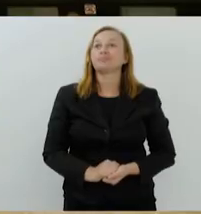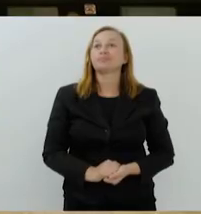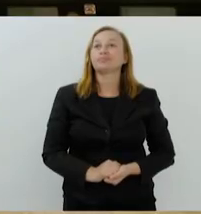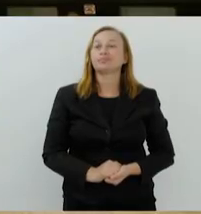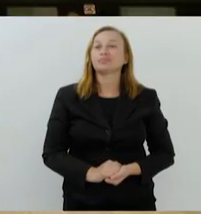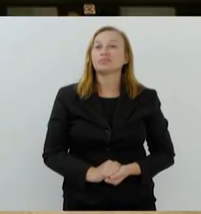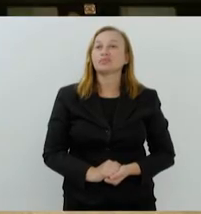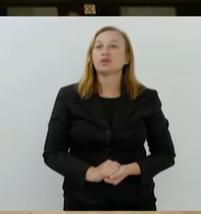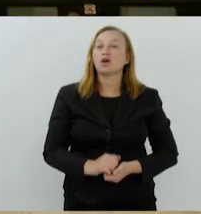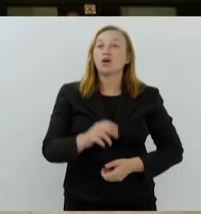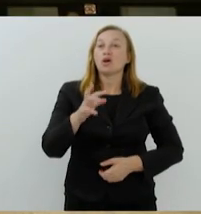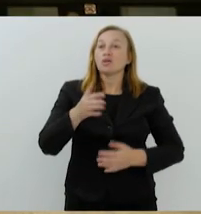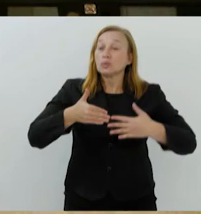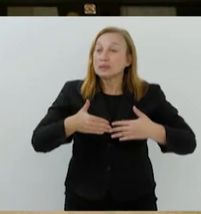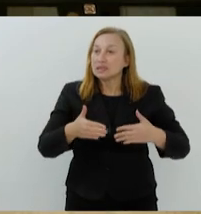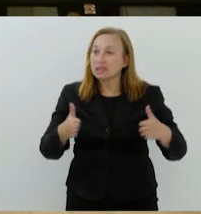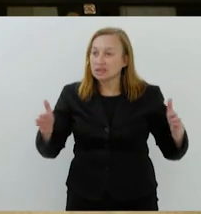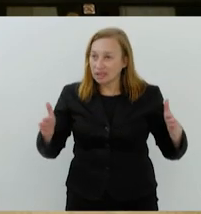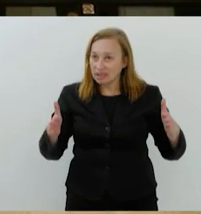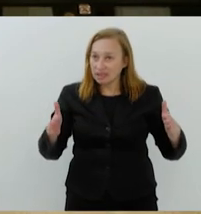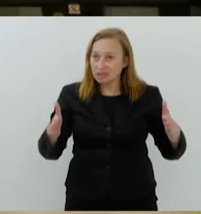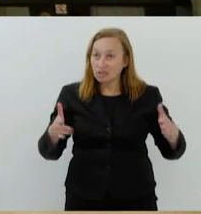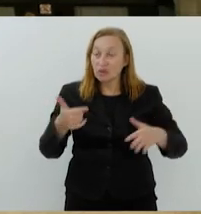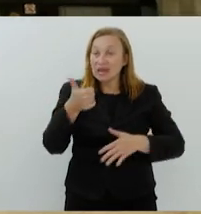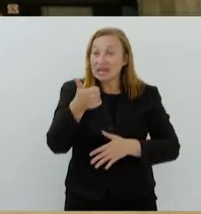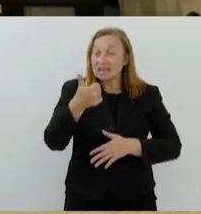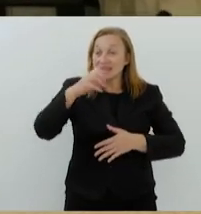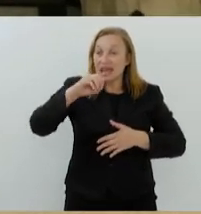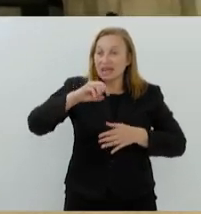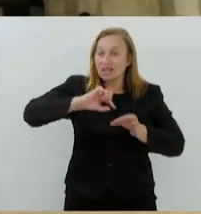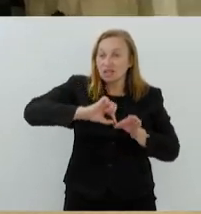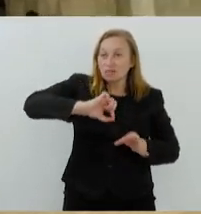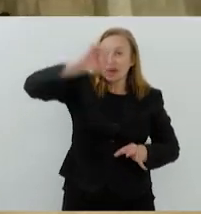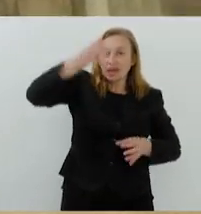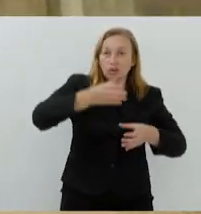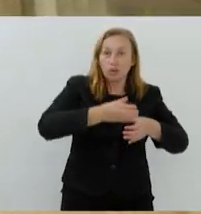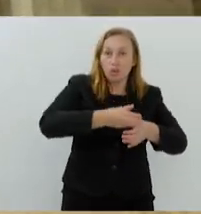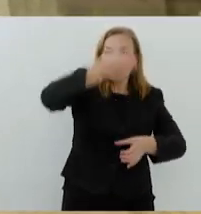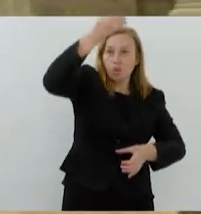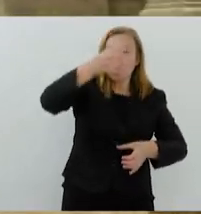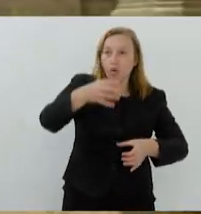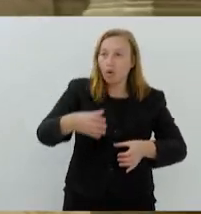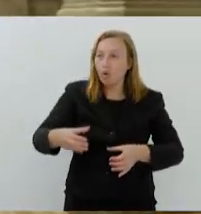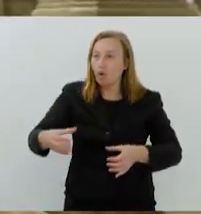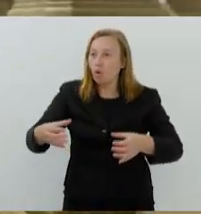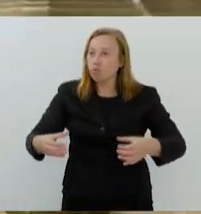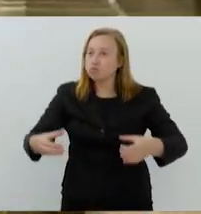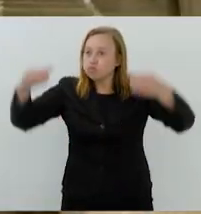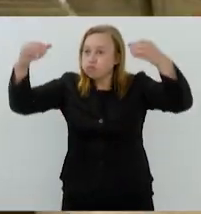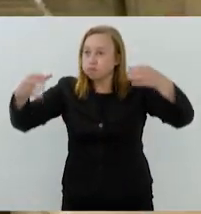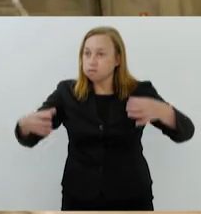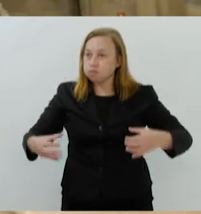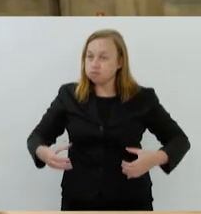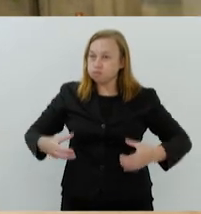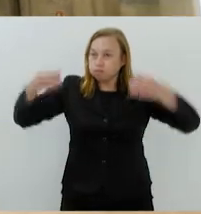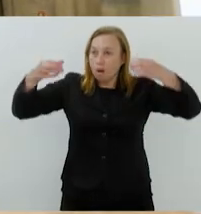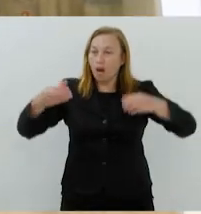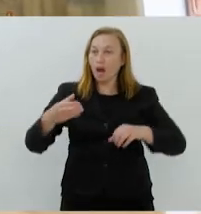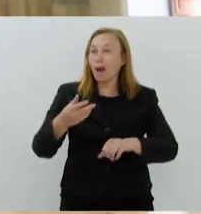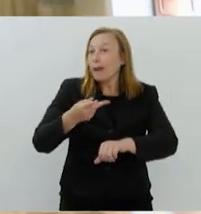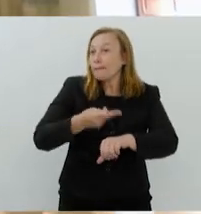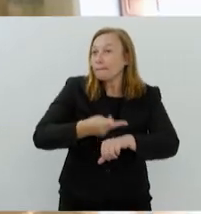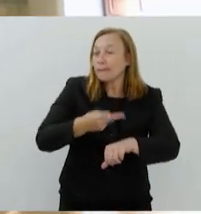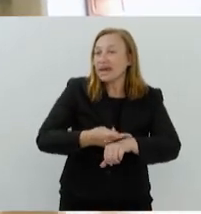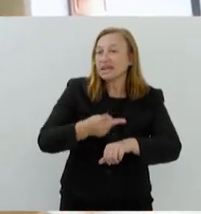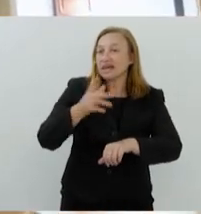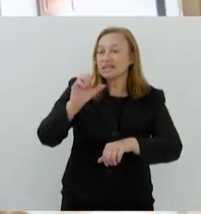O hall de entrada, com pé direito de 10 metros, tem quatro colunas em estilo helênico, revestidas em pedra sabão. O